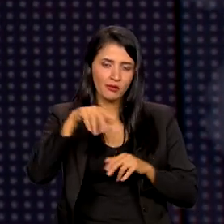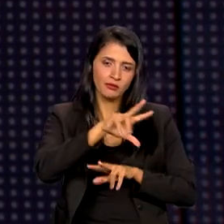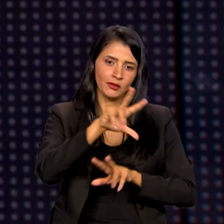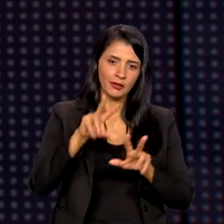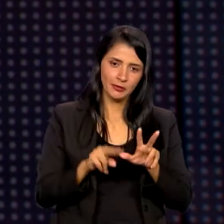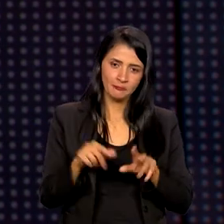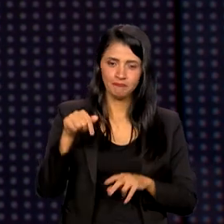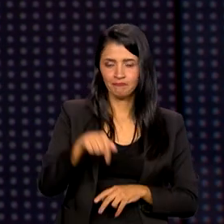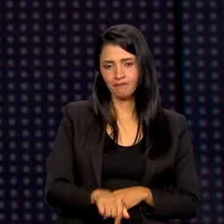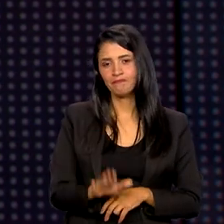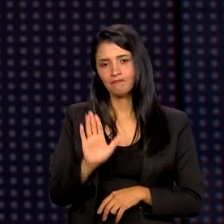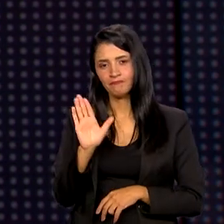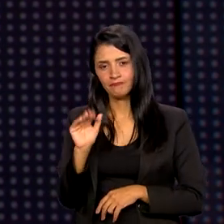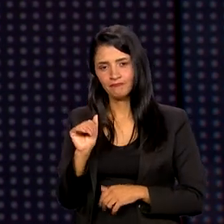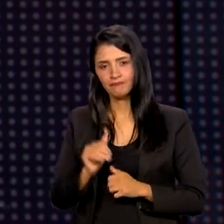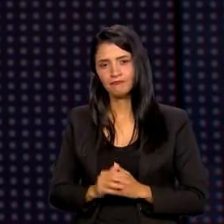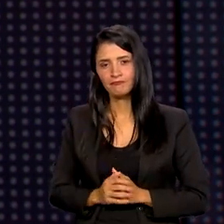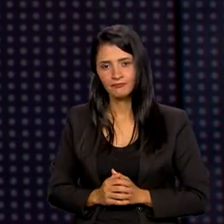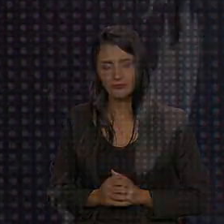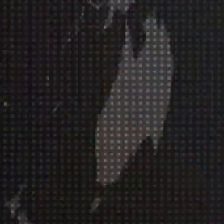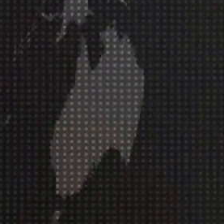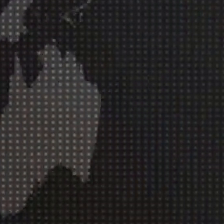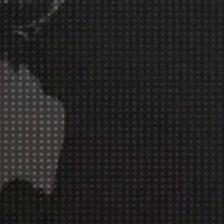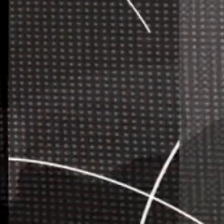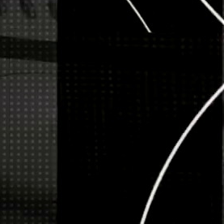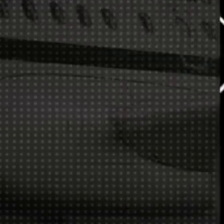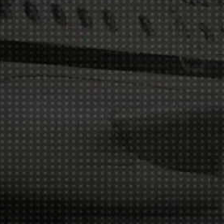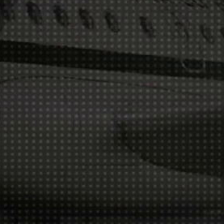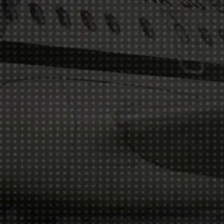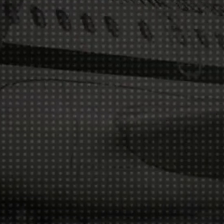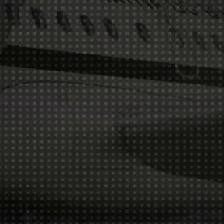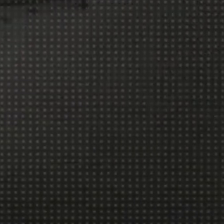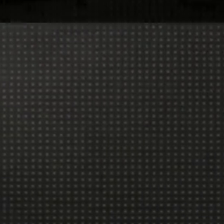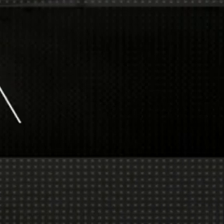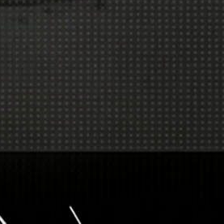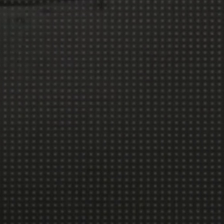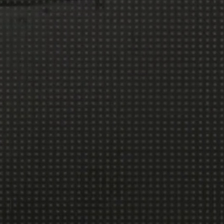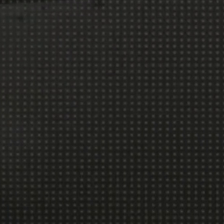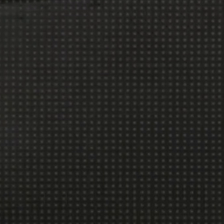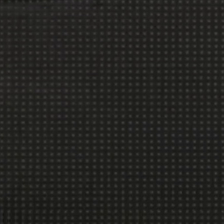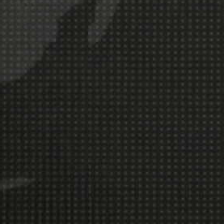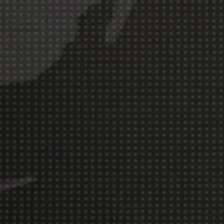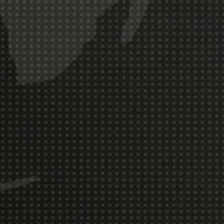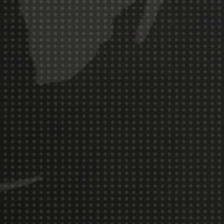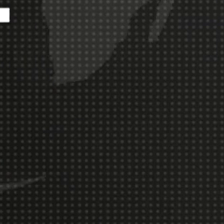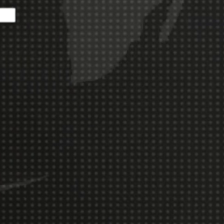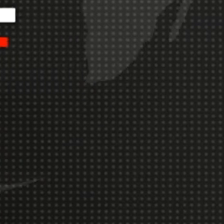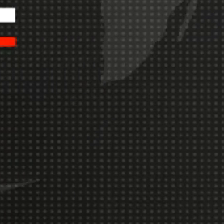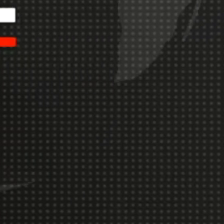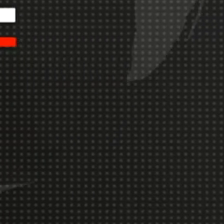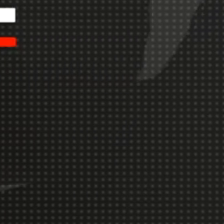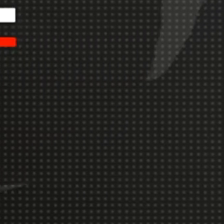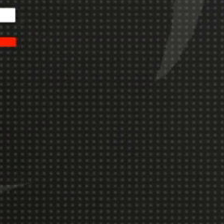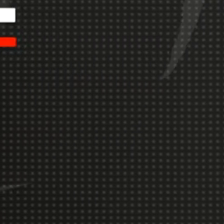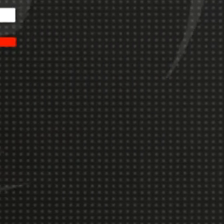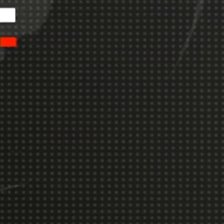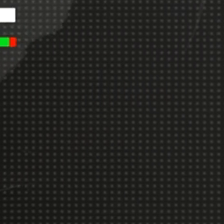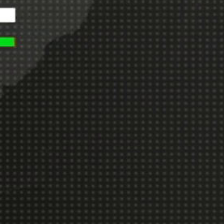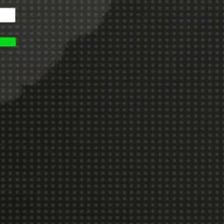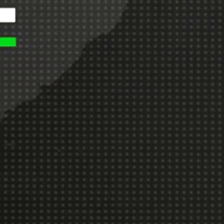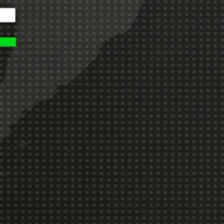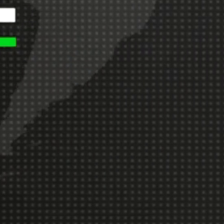com a gente, aqui na TV Brasil. Música Música Música